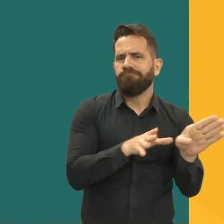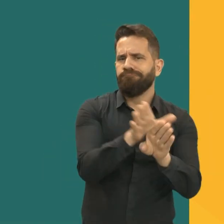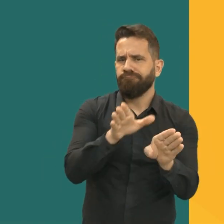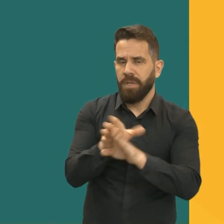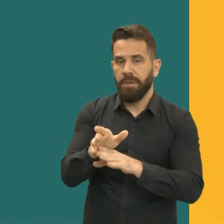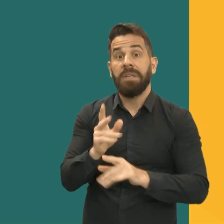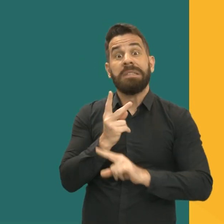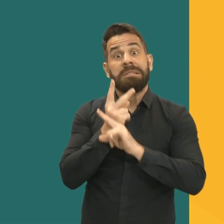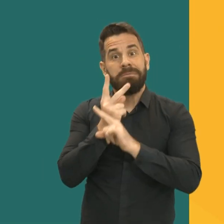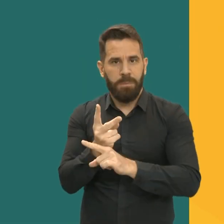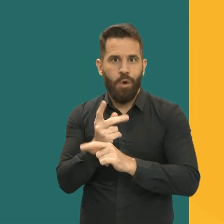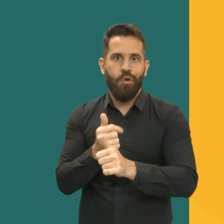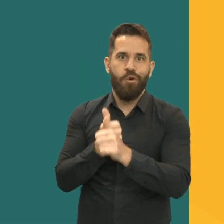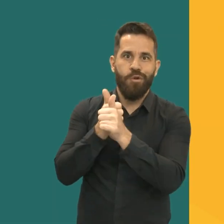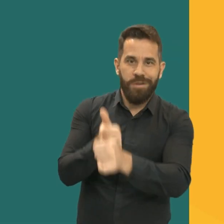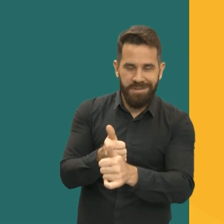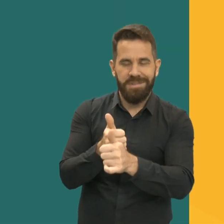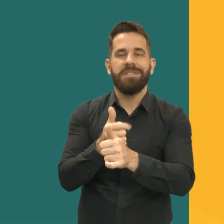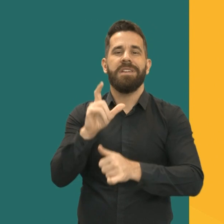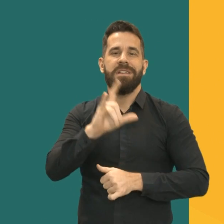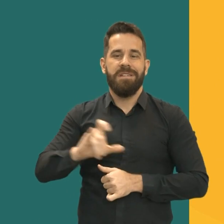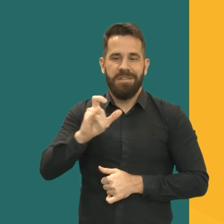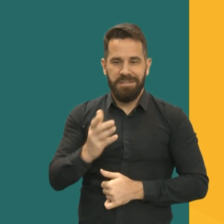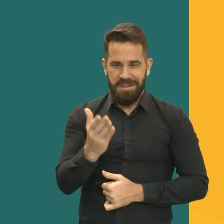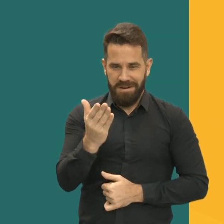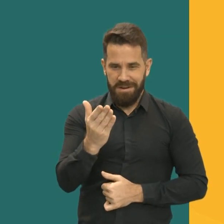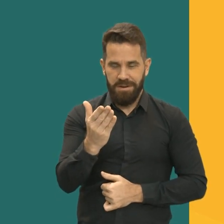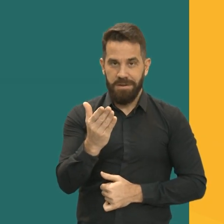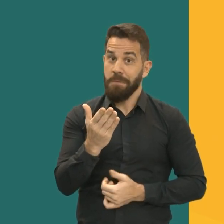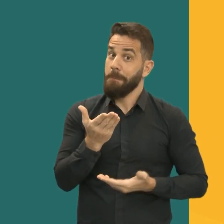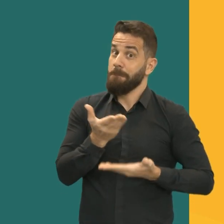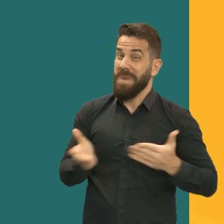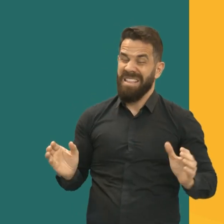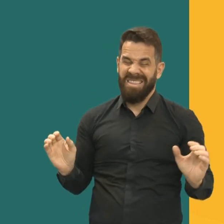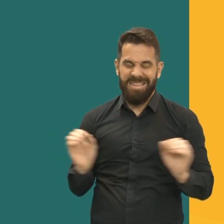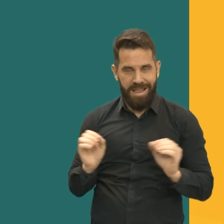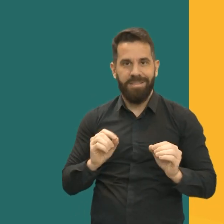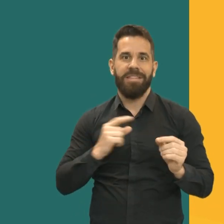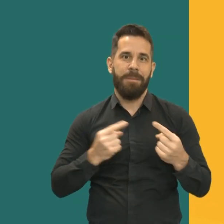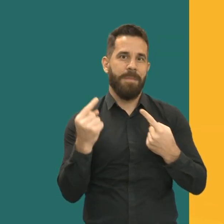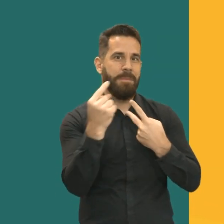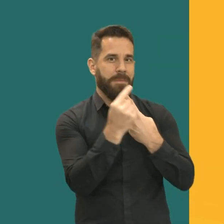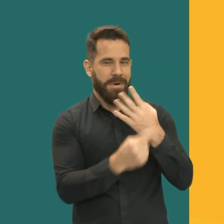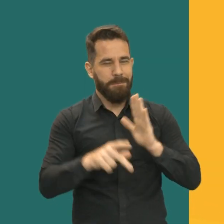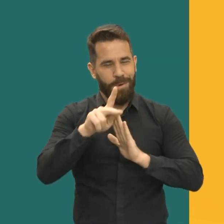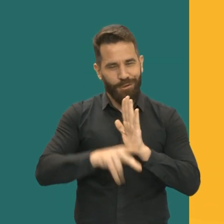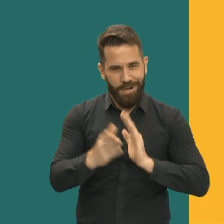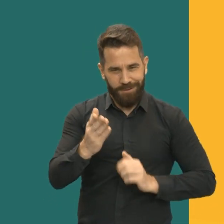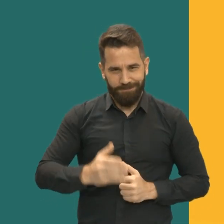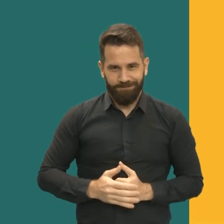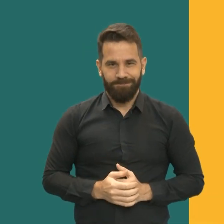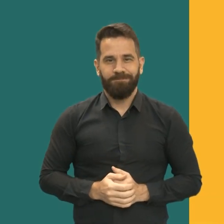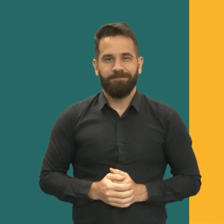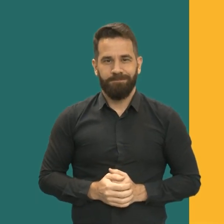o Instagram, arroba Sustentária UFG, e não perca as dicas e eventos desse projeto. Sustentária